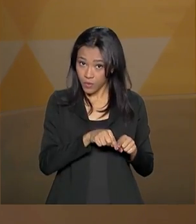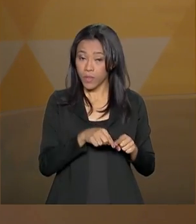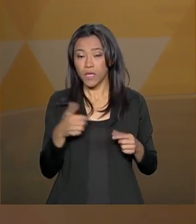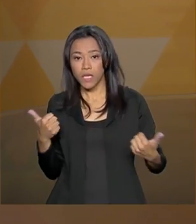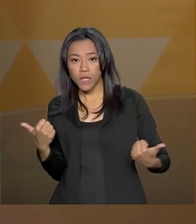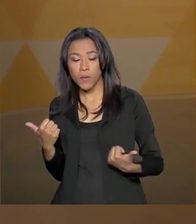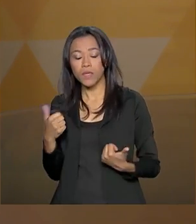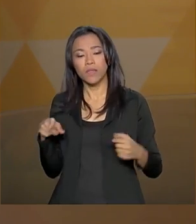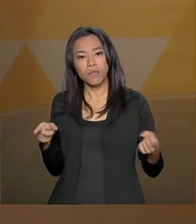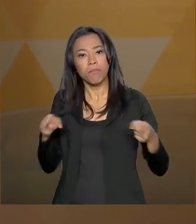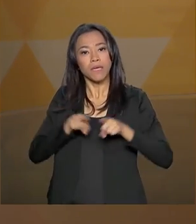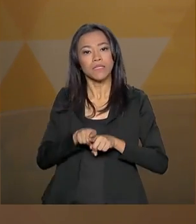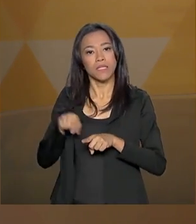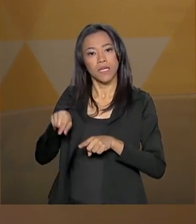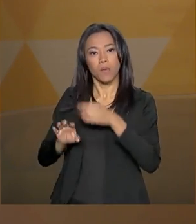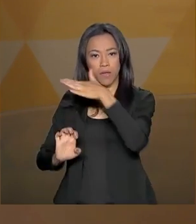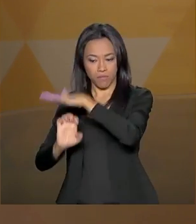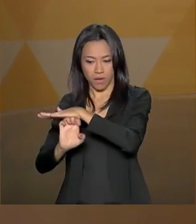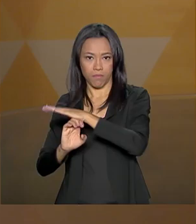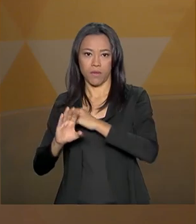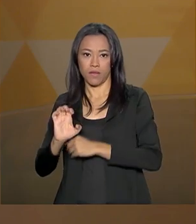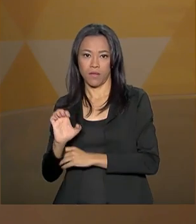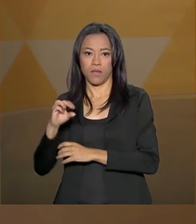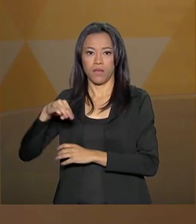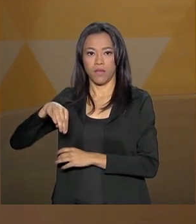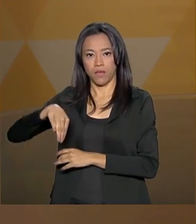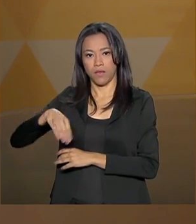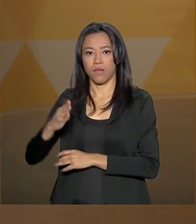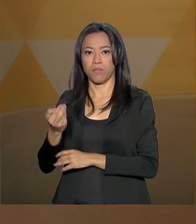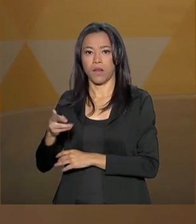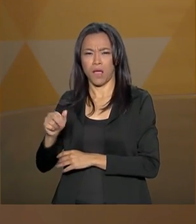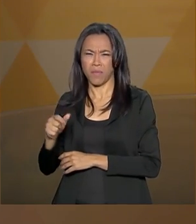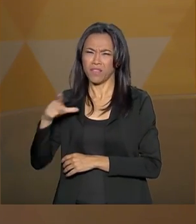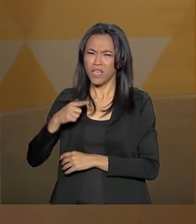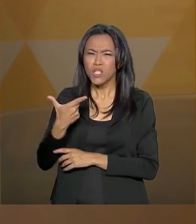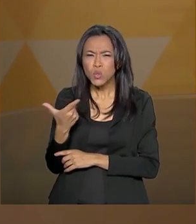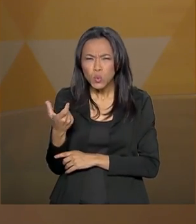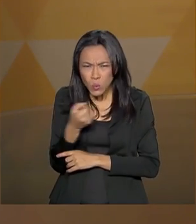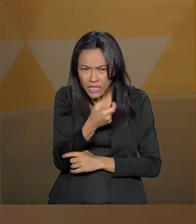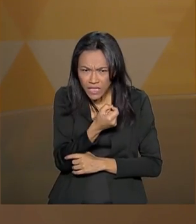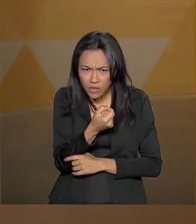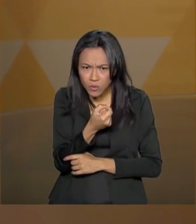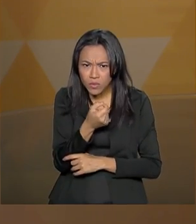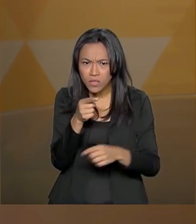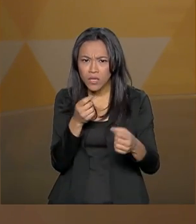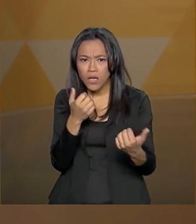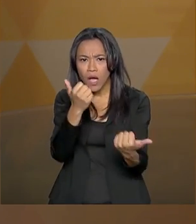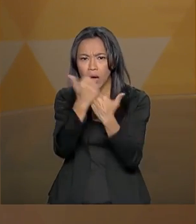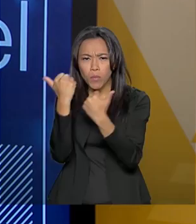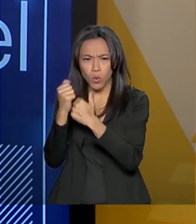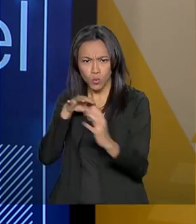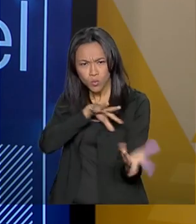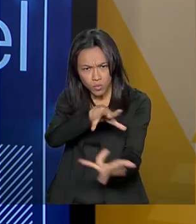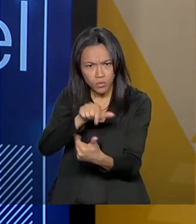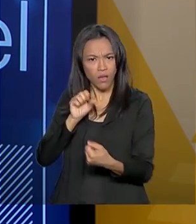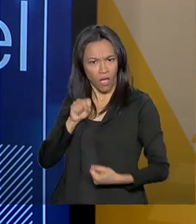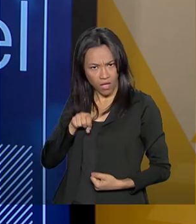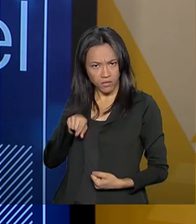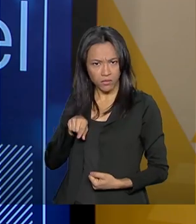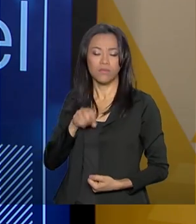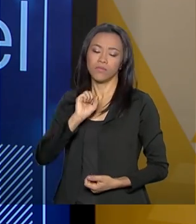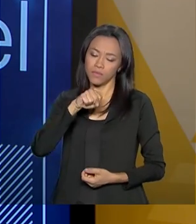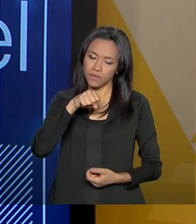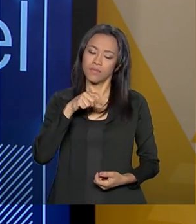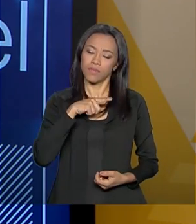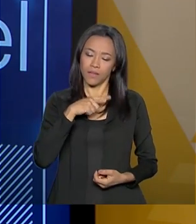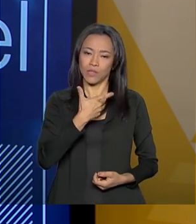acordos, parcerias com 200 agentes públicos e privados no mundo, é isso, presidente? É, sim. Como eu